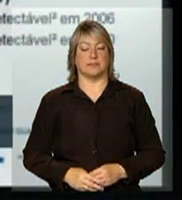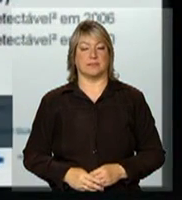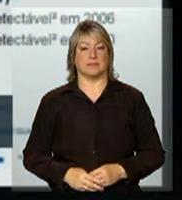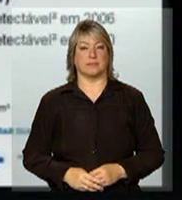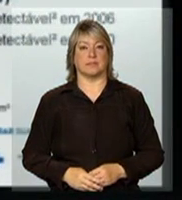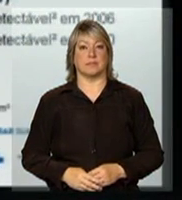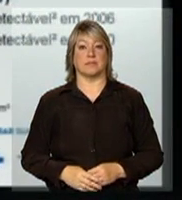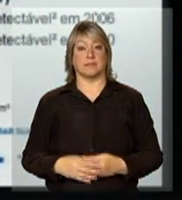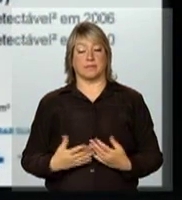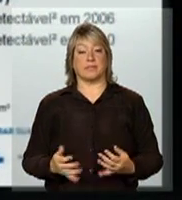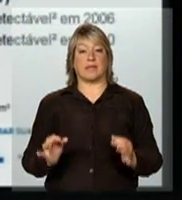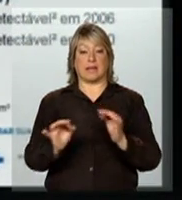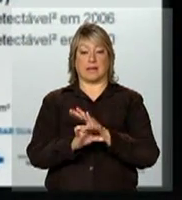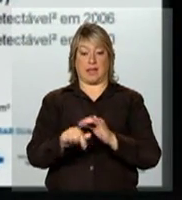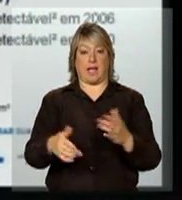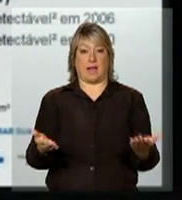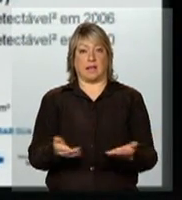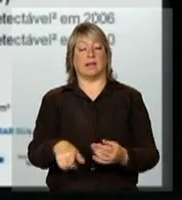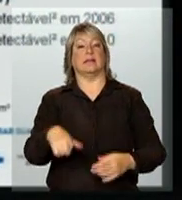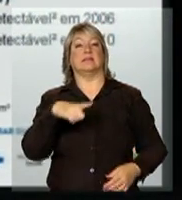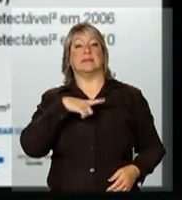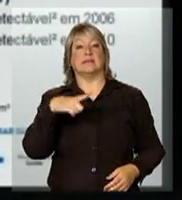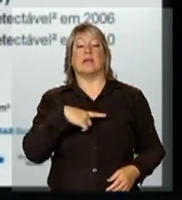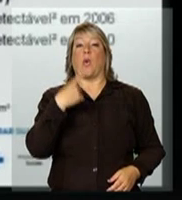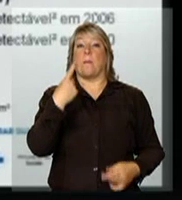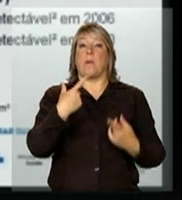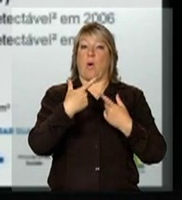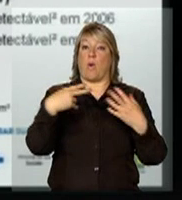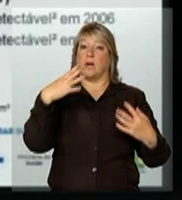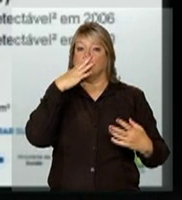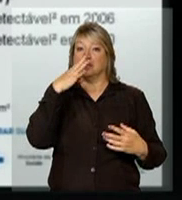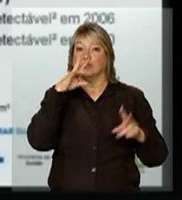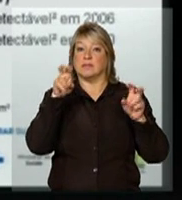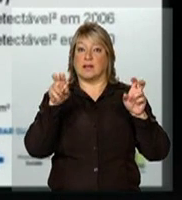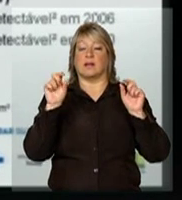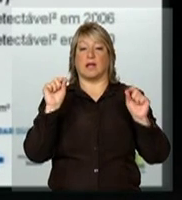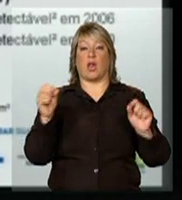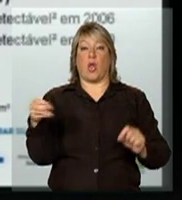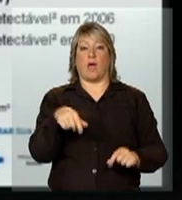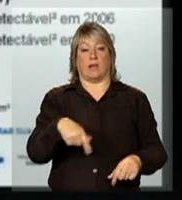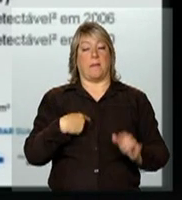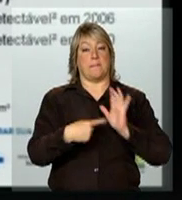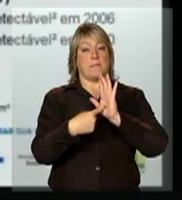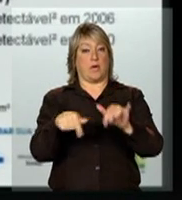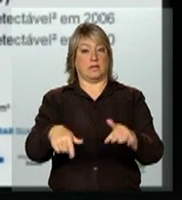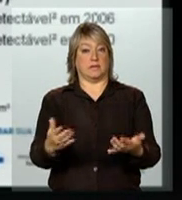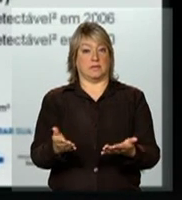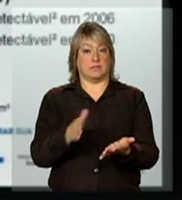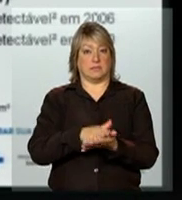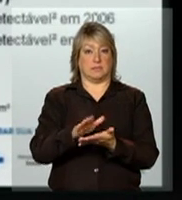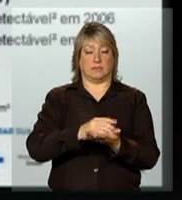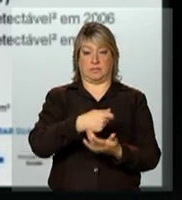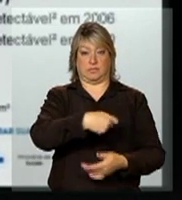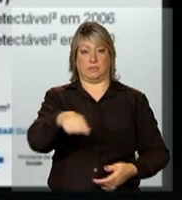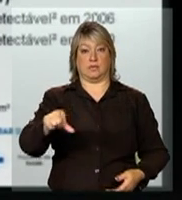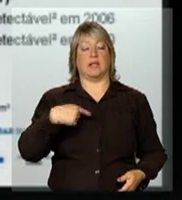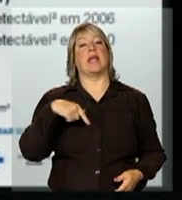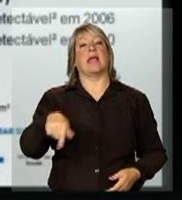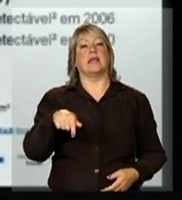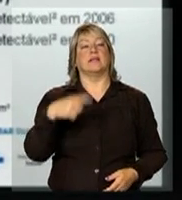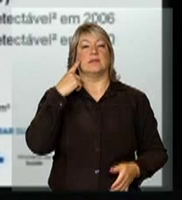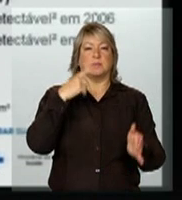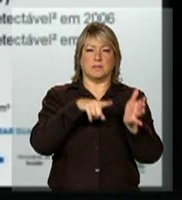Bom, terminando, tem uma questão nova que a gente está apresentando nesse boletim, que vai estar bem detalhado, que é esse monitoramento